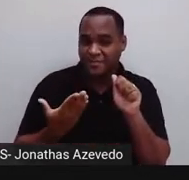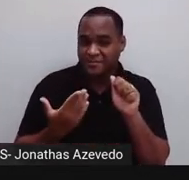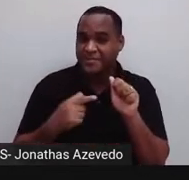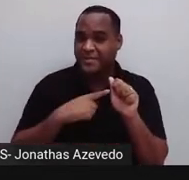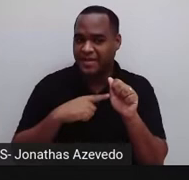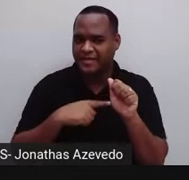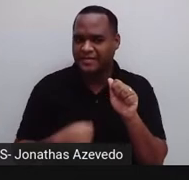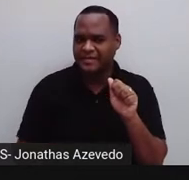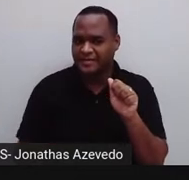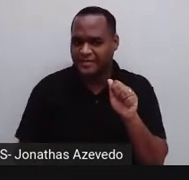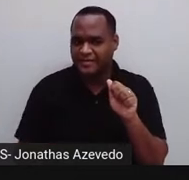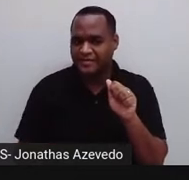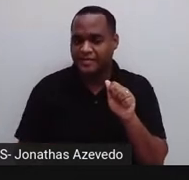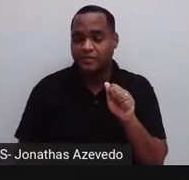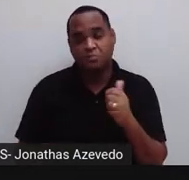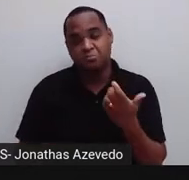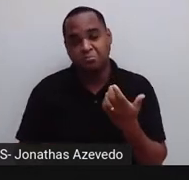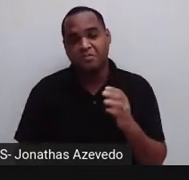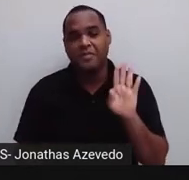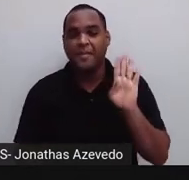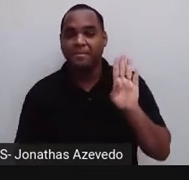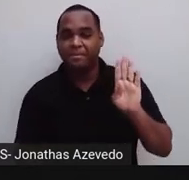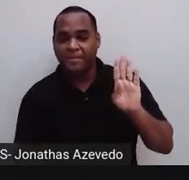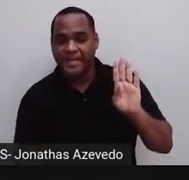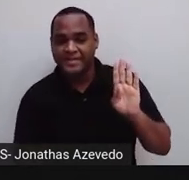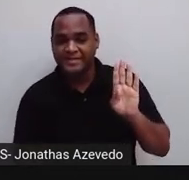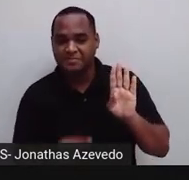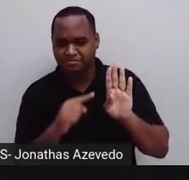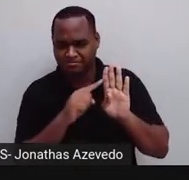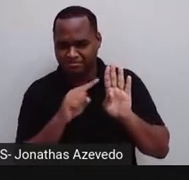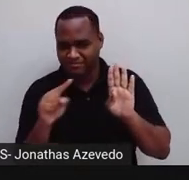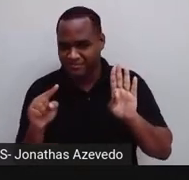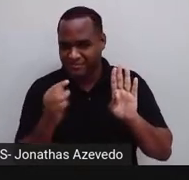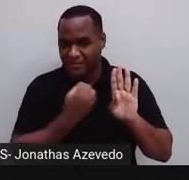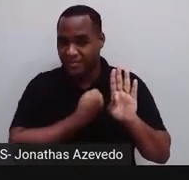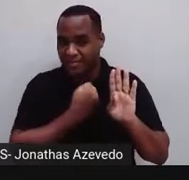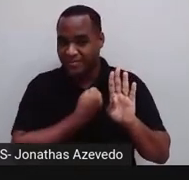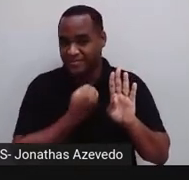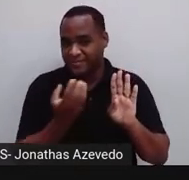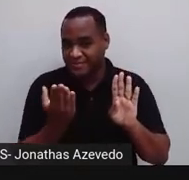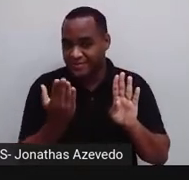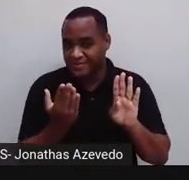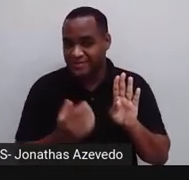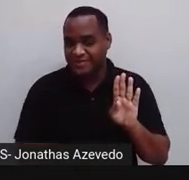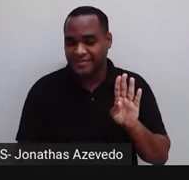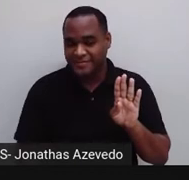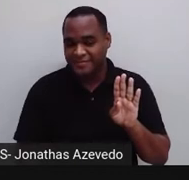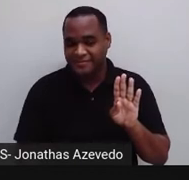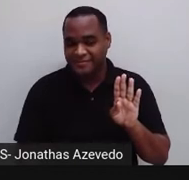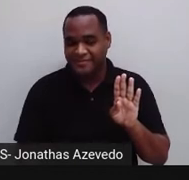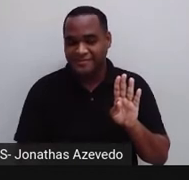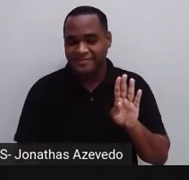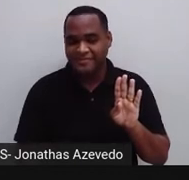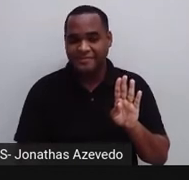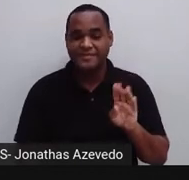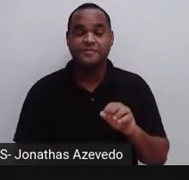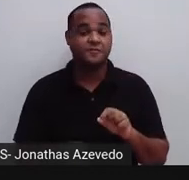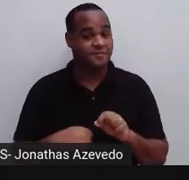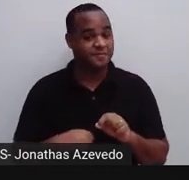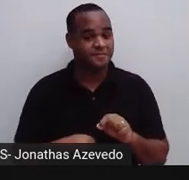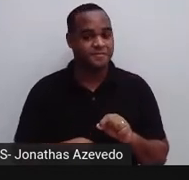é o número que está no item B vinte e cinco centésimos ou zero vírgula vinte e cinco